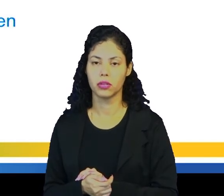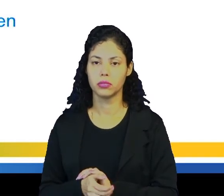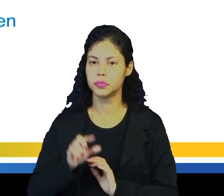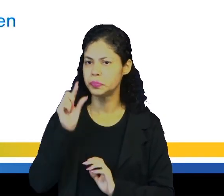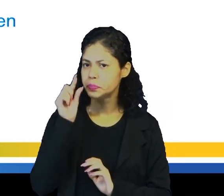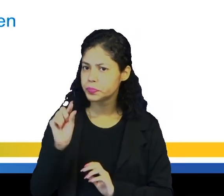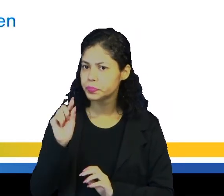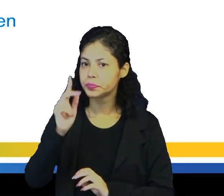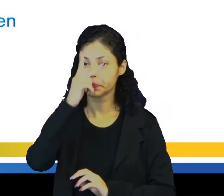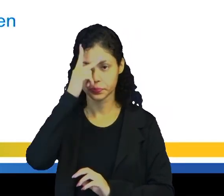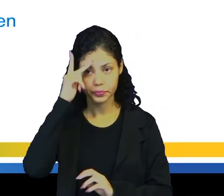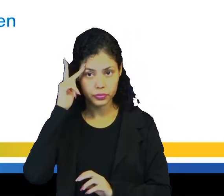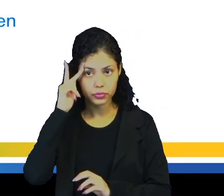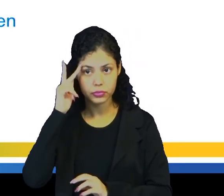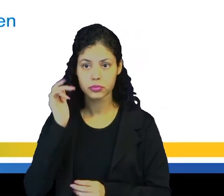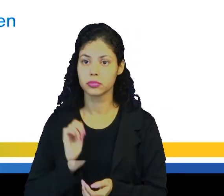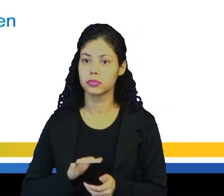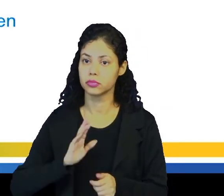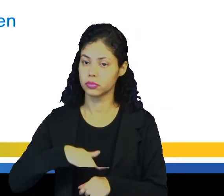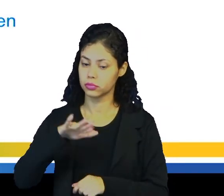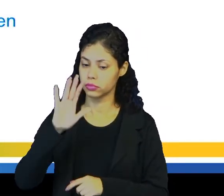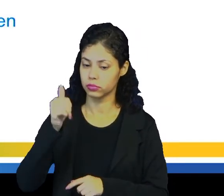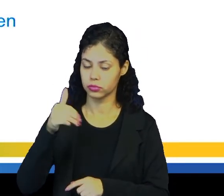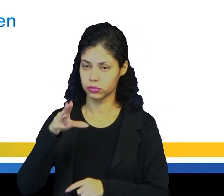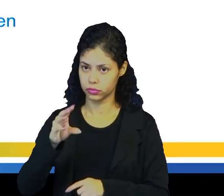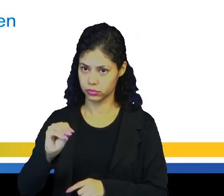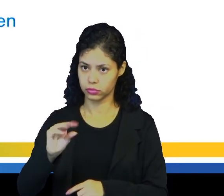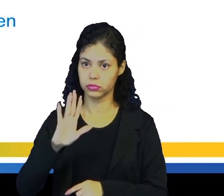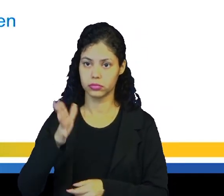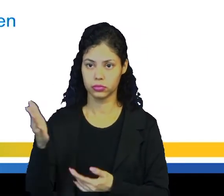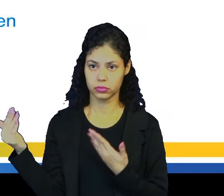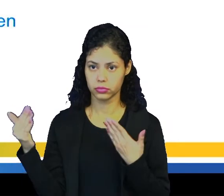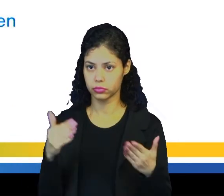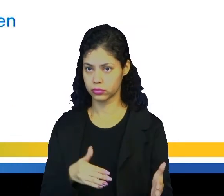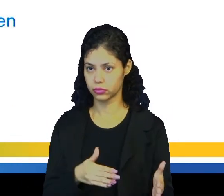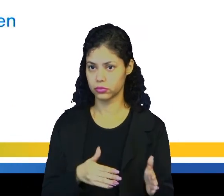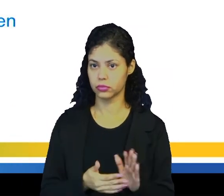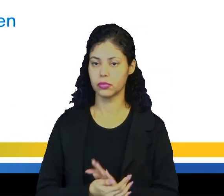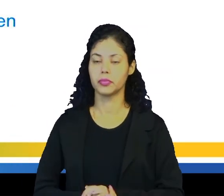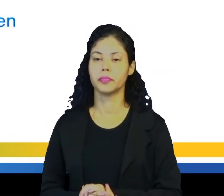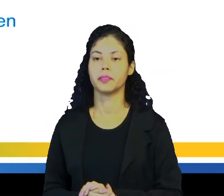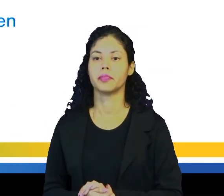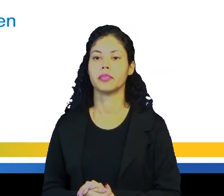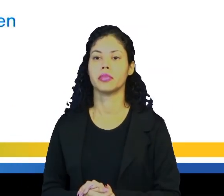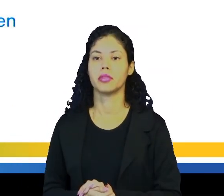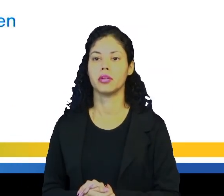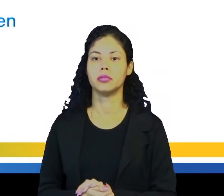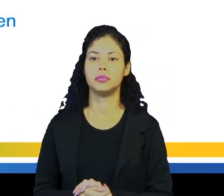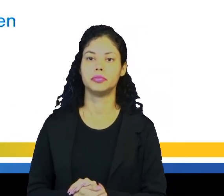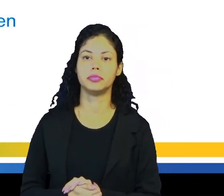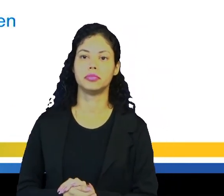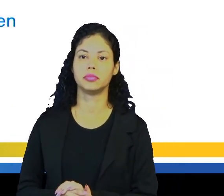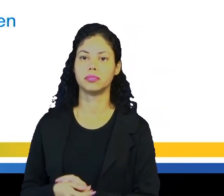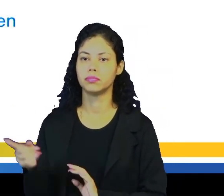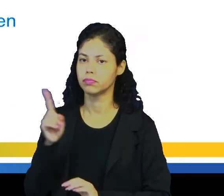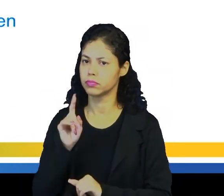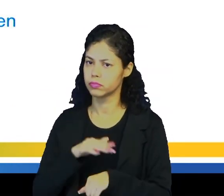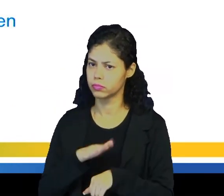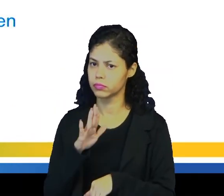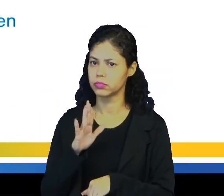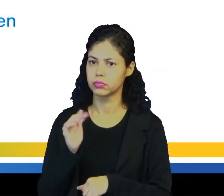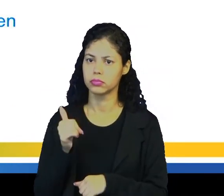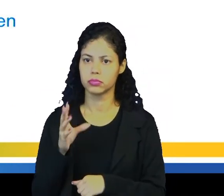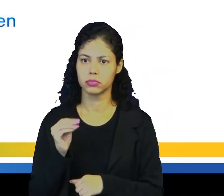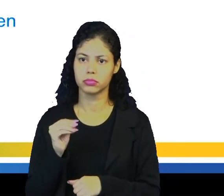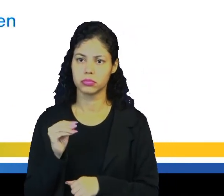Poucas pessoas, não mais que 10, já chegaram. Então, né, esse não mais que 10, ele